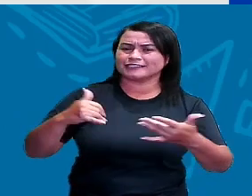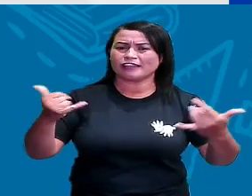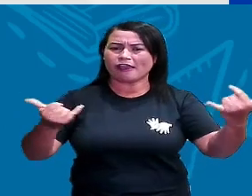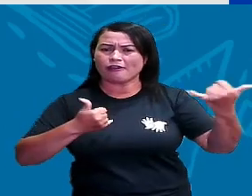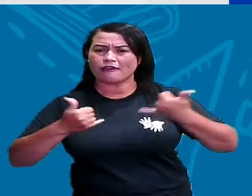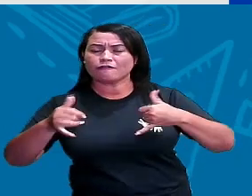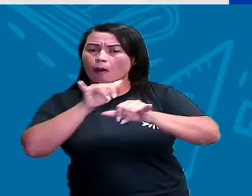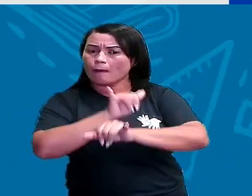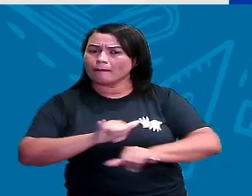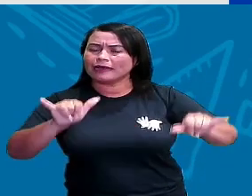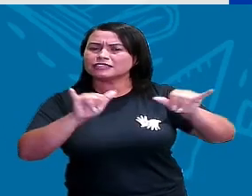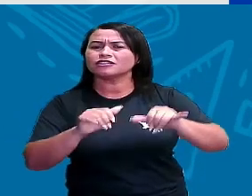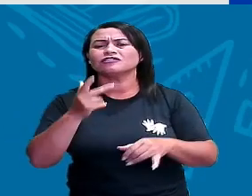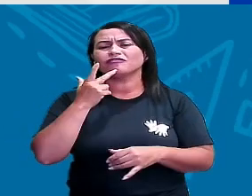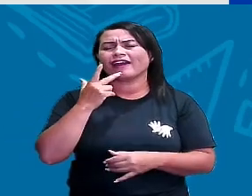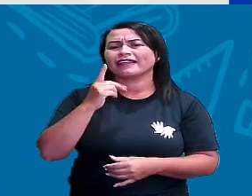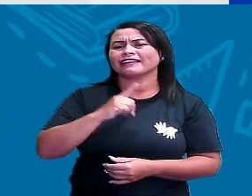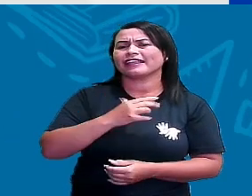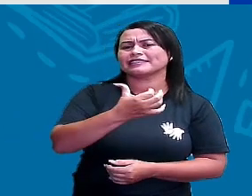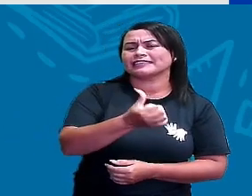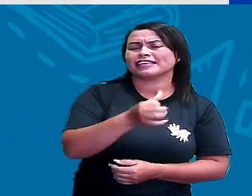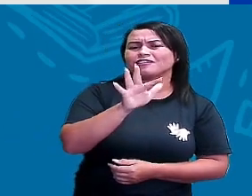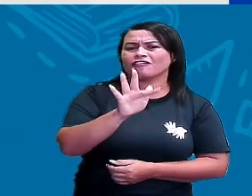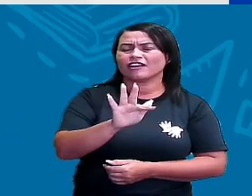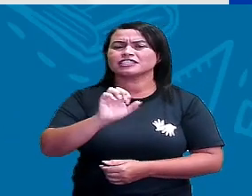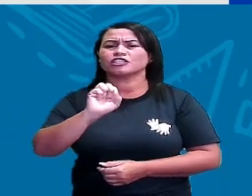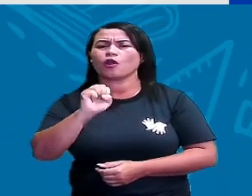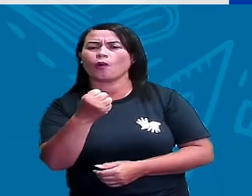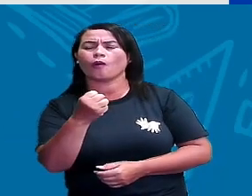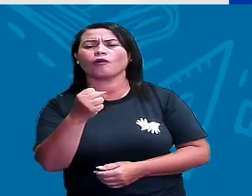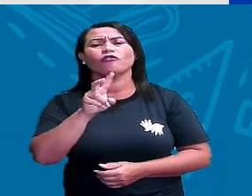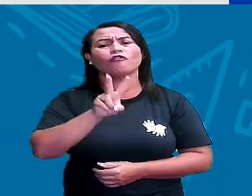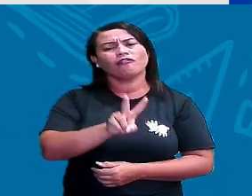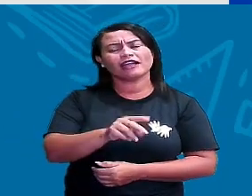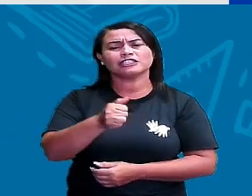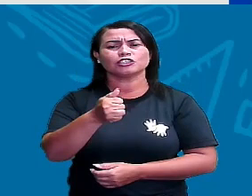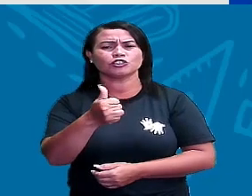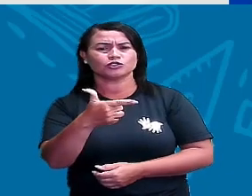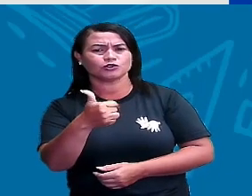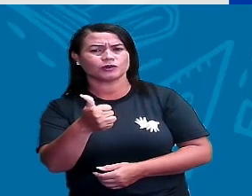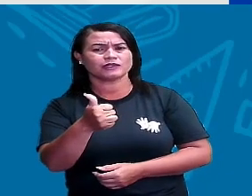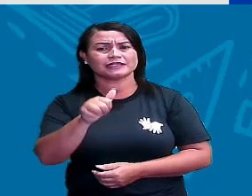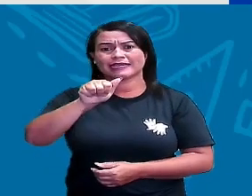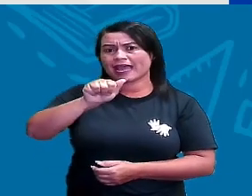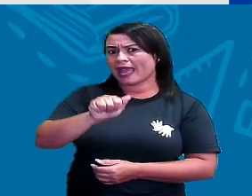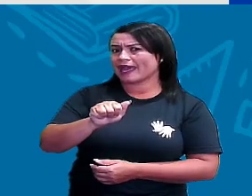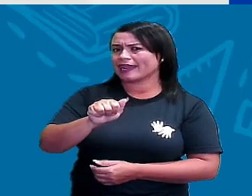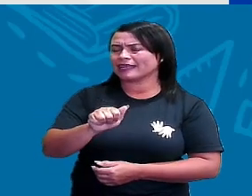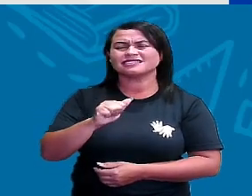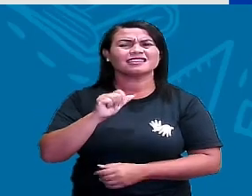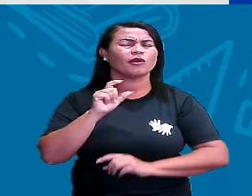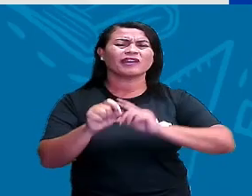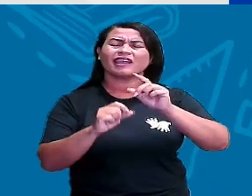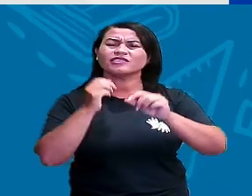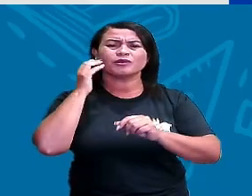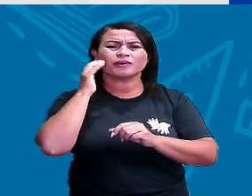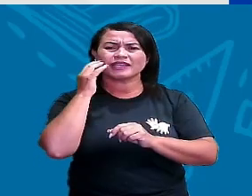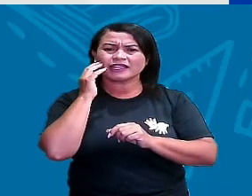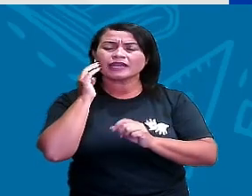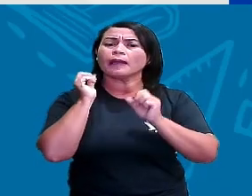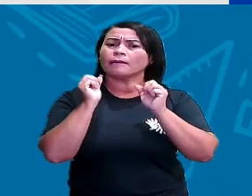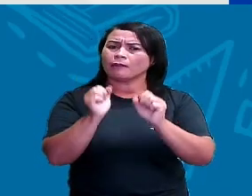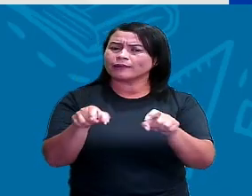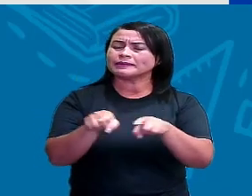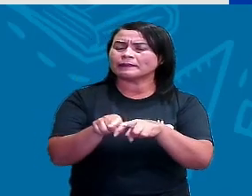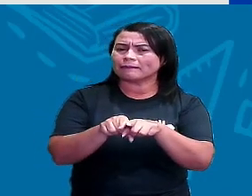Ele diz que o cubo tem oito vértices. Ele diz que o cubo tem doze arestas. O é isso, professora? Eu não entendi. Ele pode ser